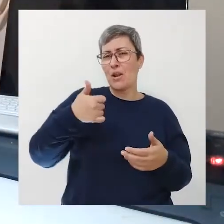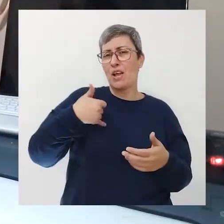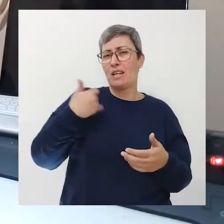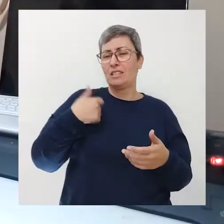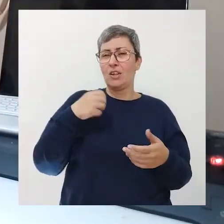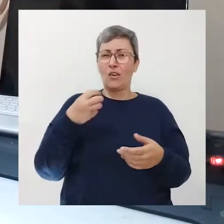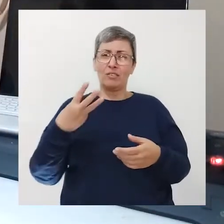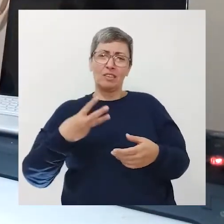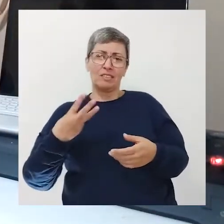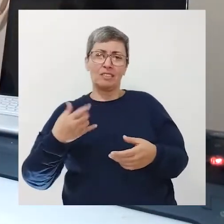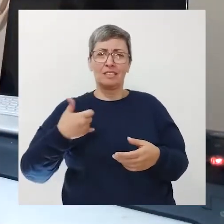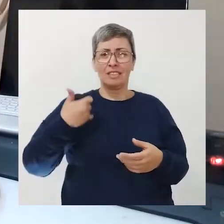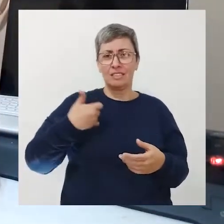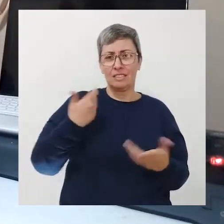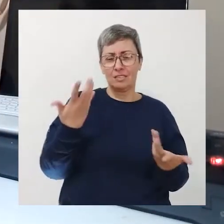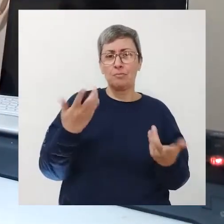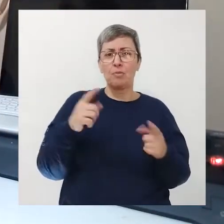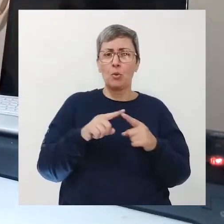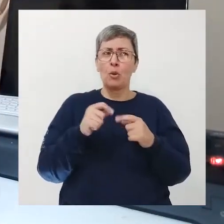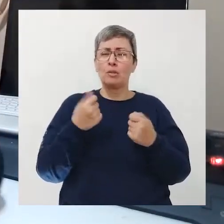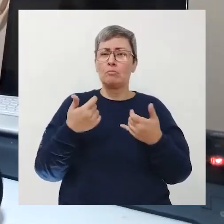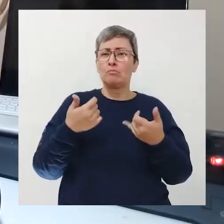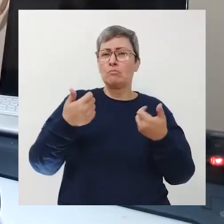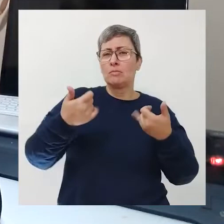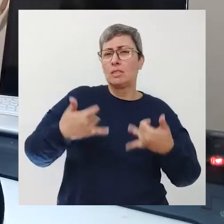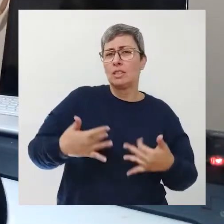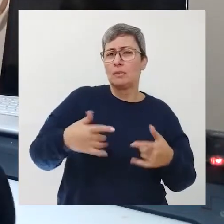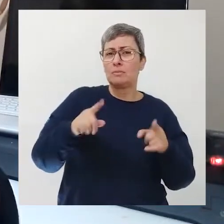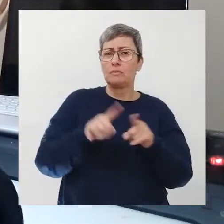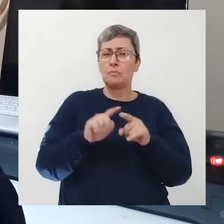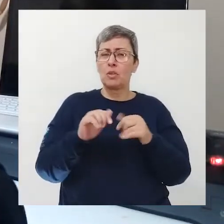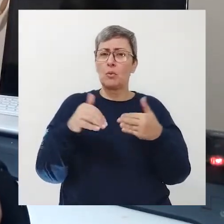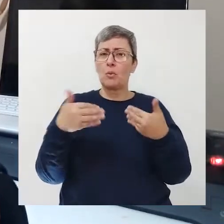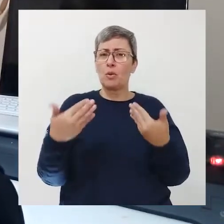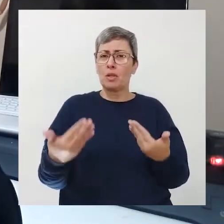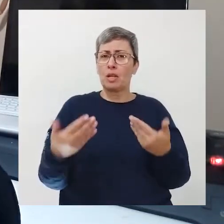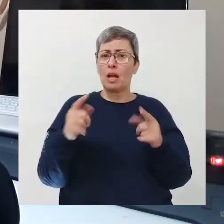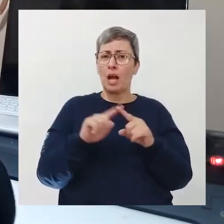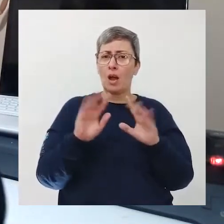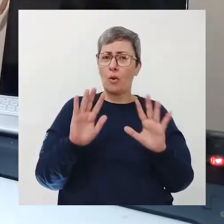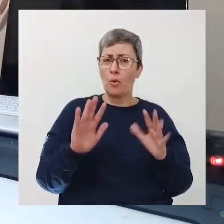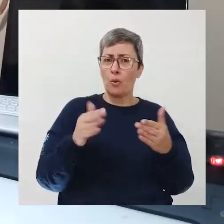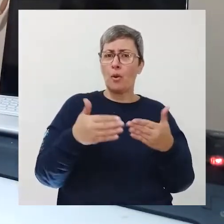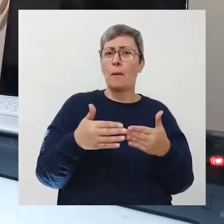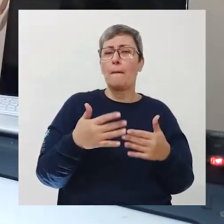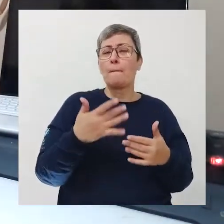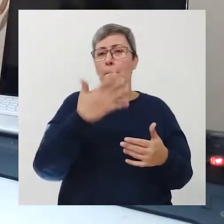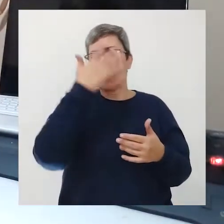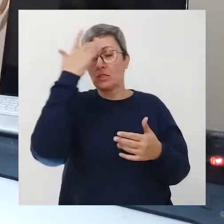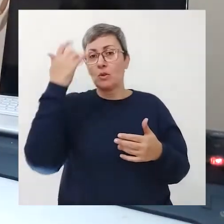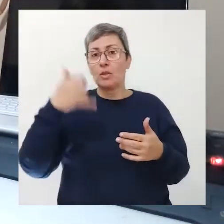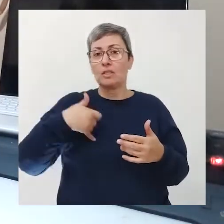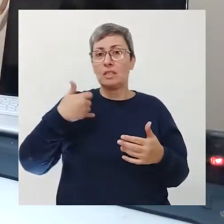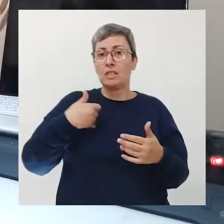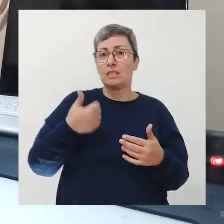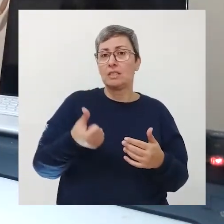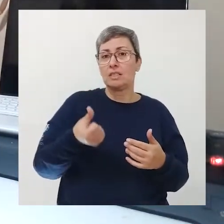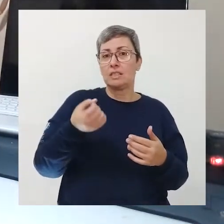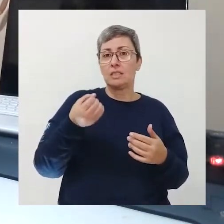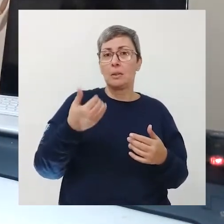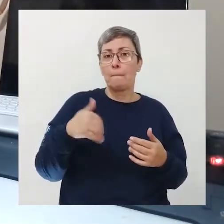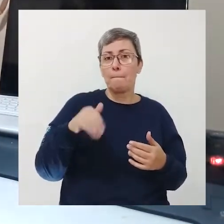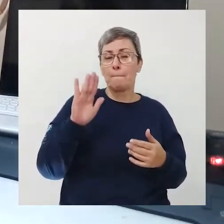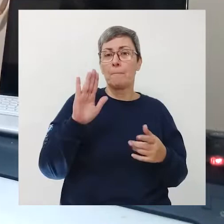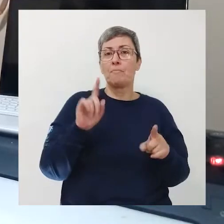ele está na terceira idade Quando nos referimos Isso é quando nos referimos a pessoas com mais de 60 anos